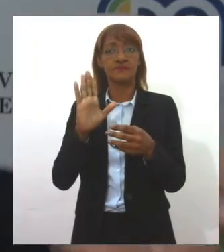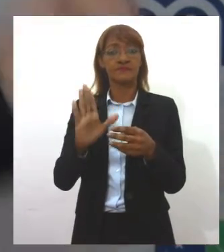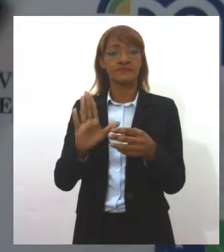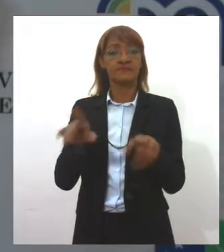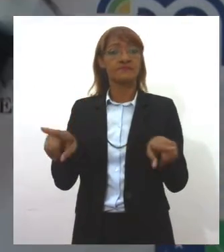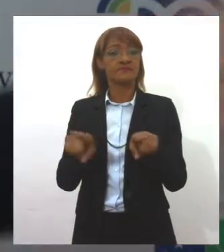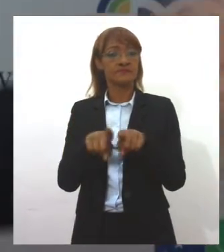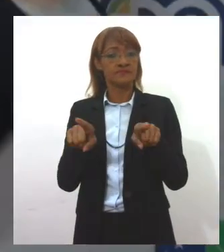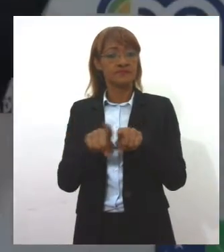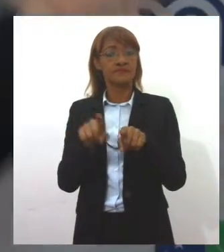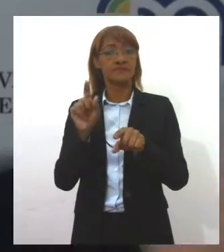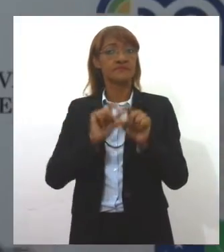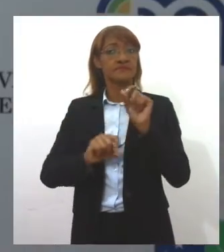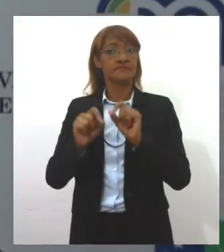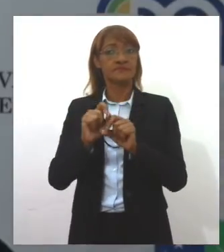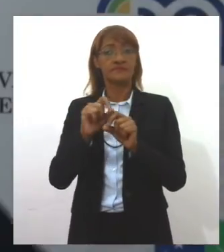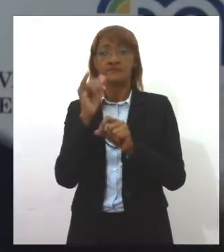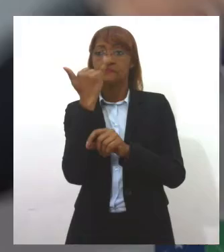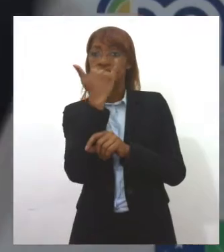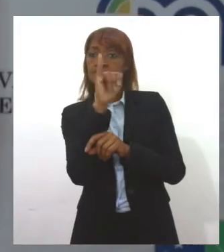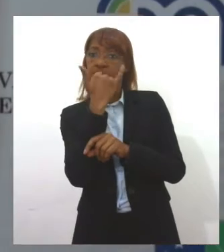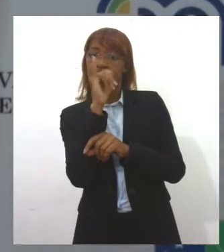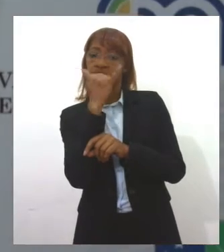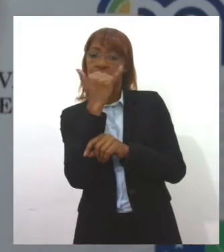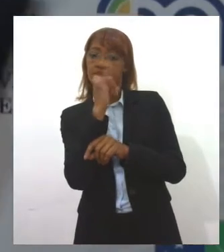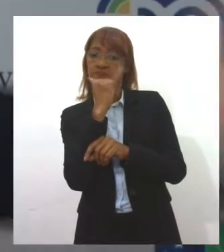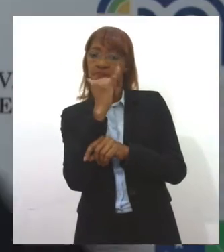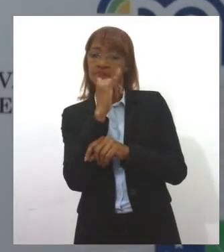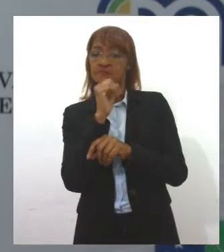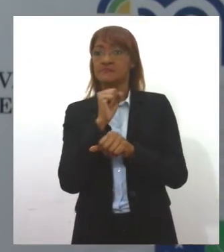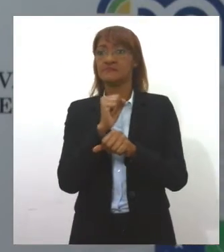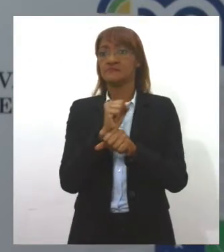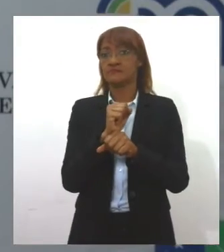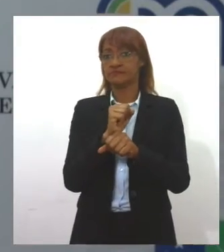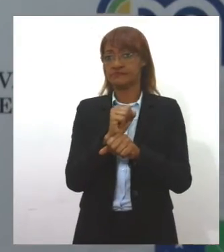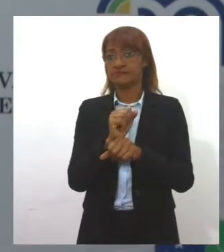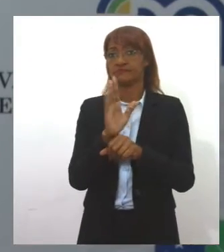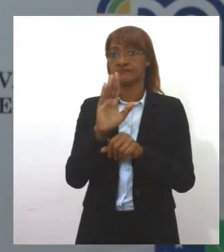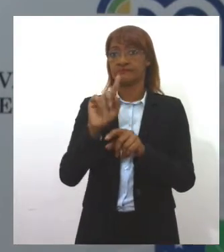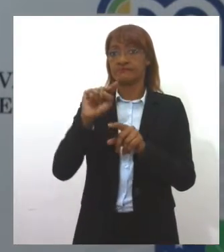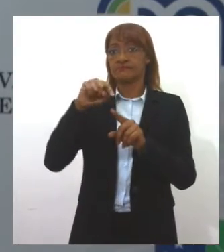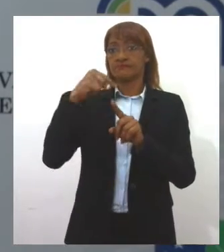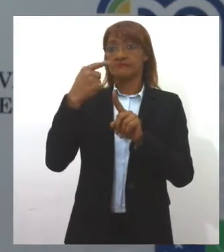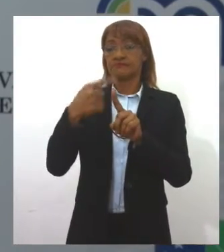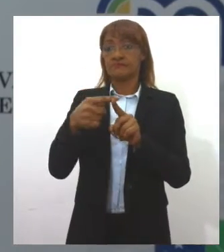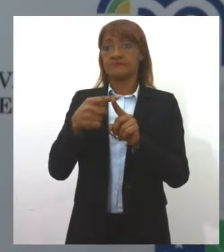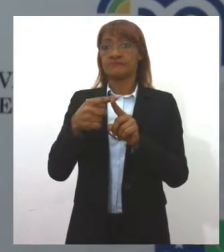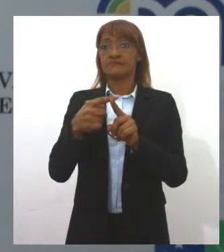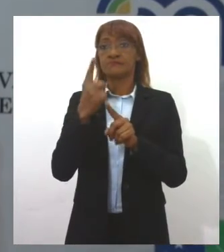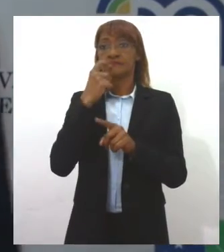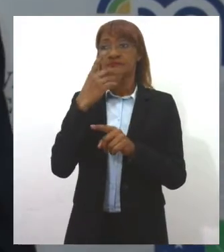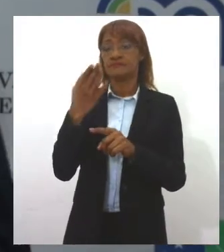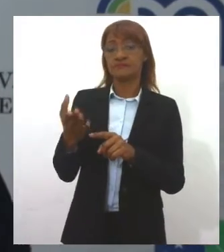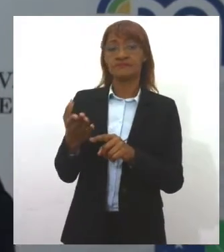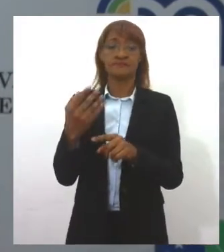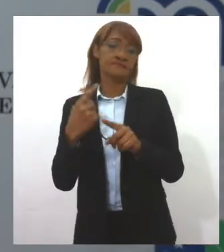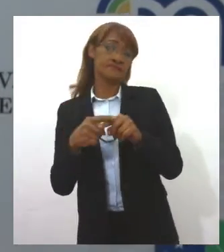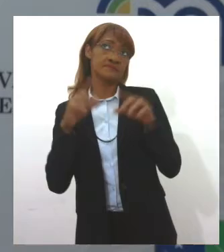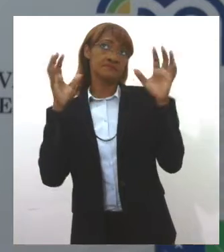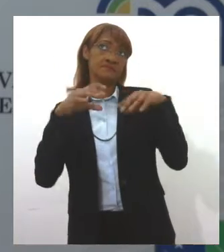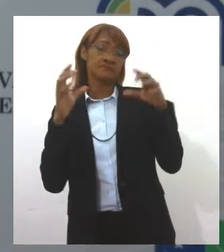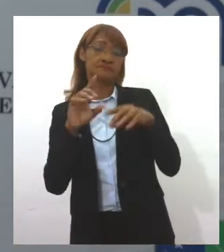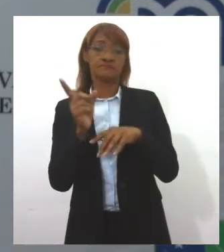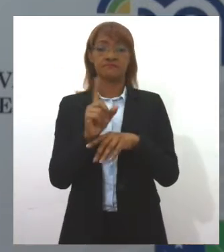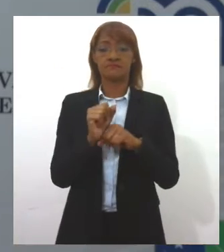a tarifa da energia elétrica. Nós mudamos a tarifa para a tarifa vermelha. Ficam dizendo que é porque não choveu,